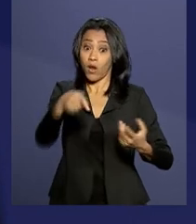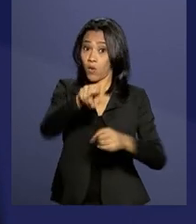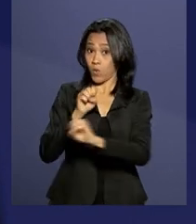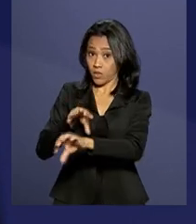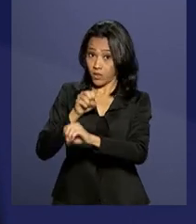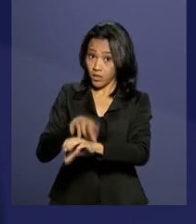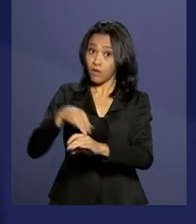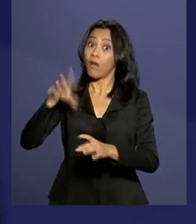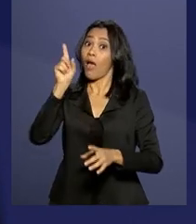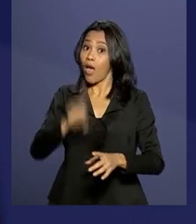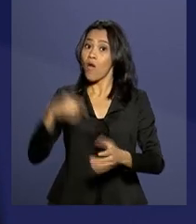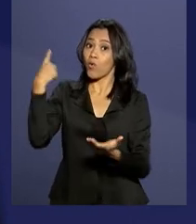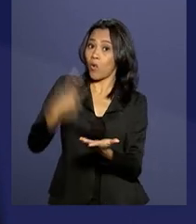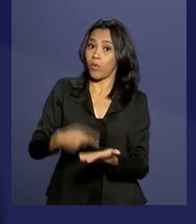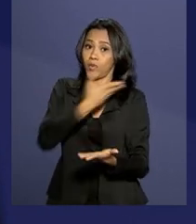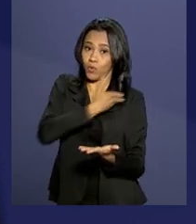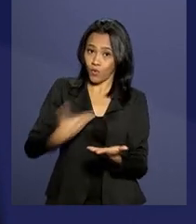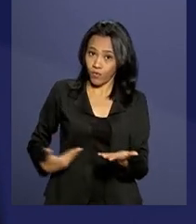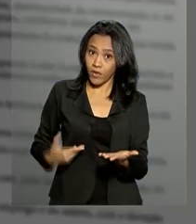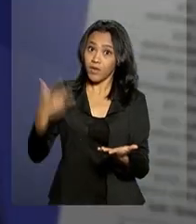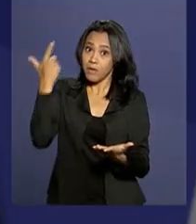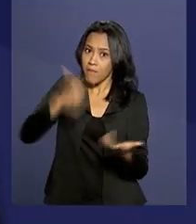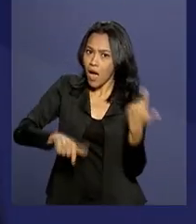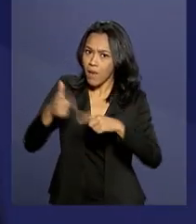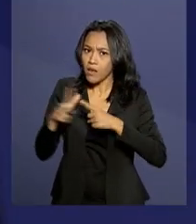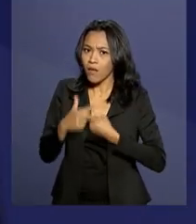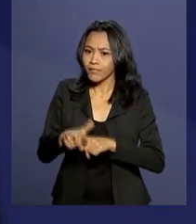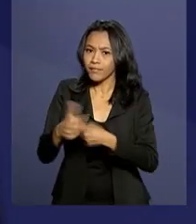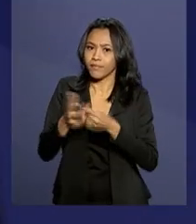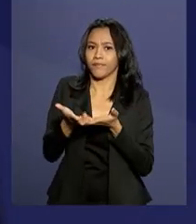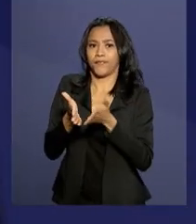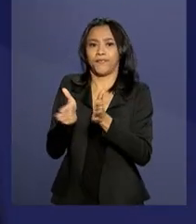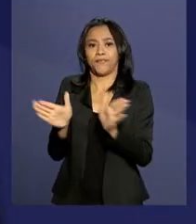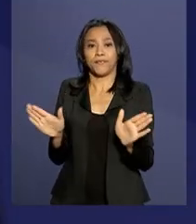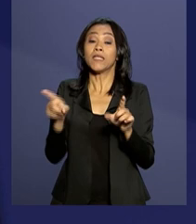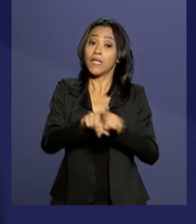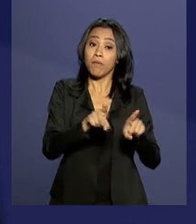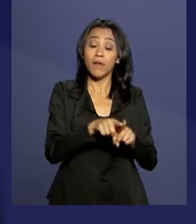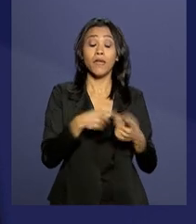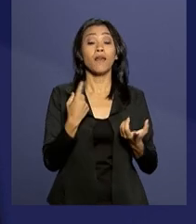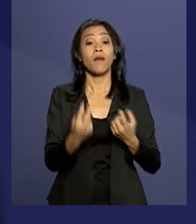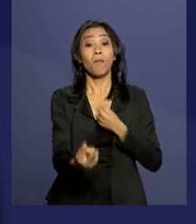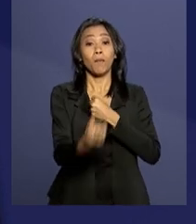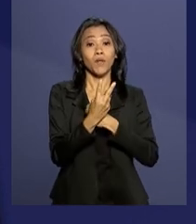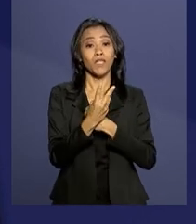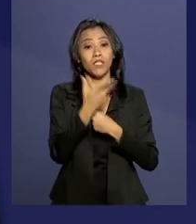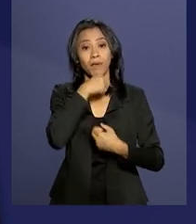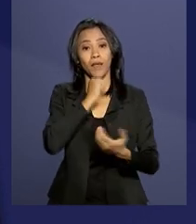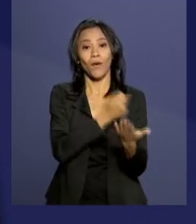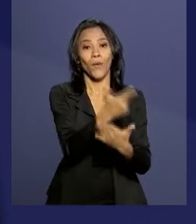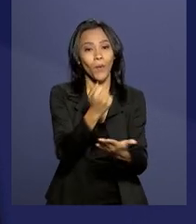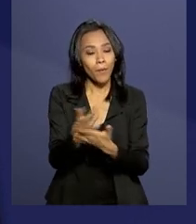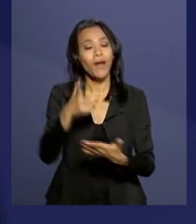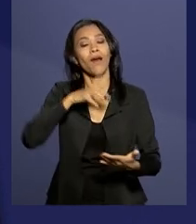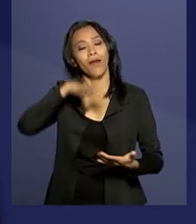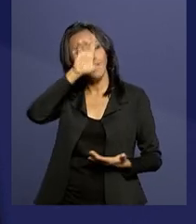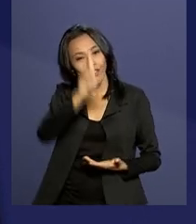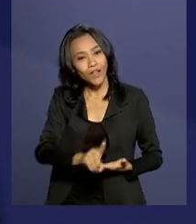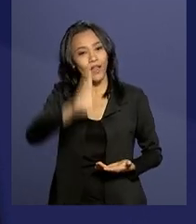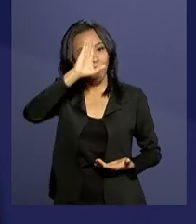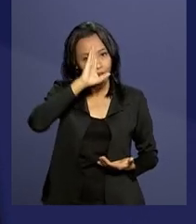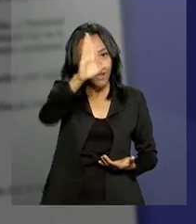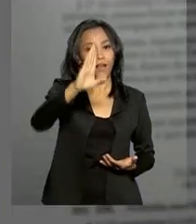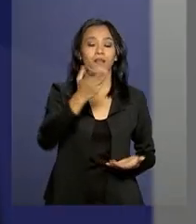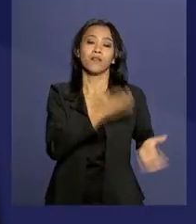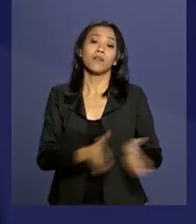de Estado, sendo inclusive ampliada. A defesa do consumidor também foi incluída entre os direitos fundamentais.